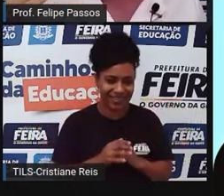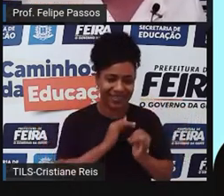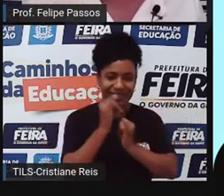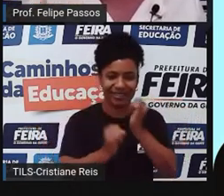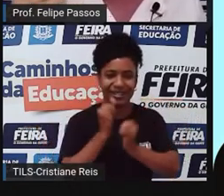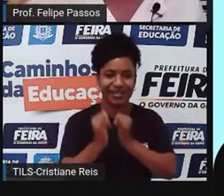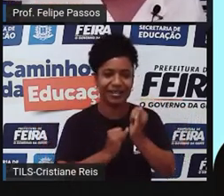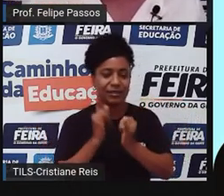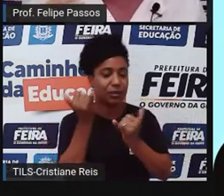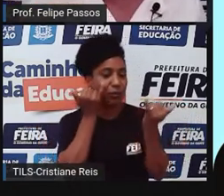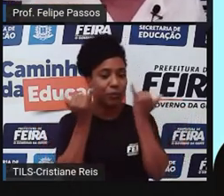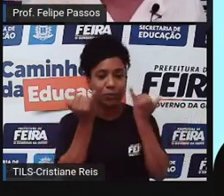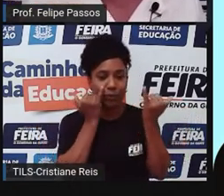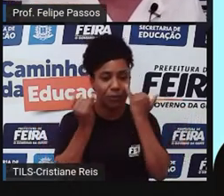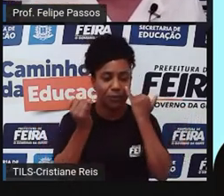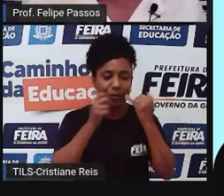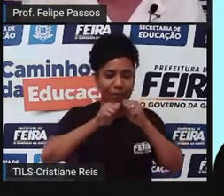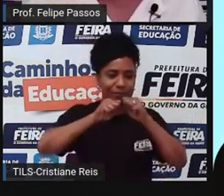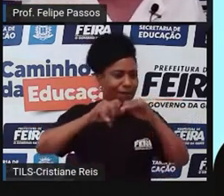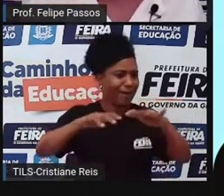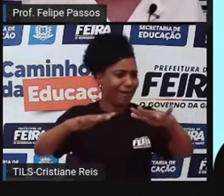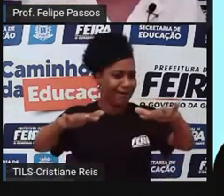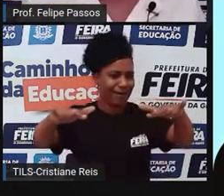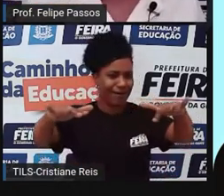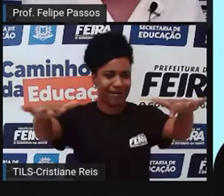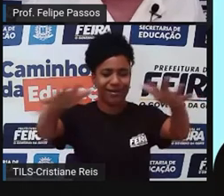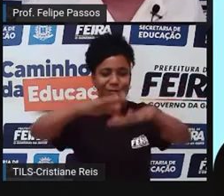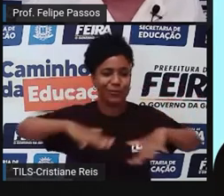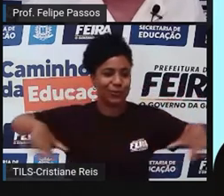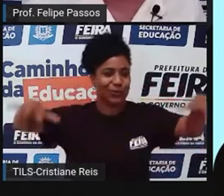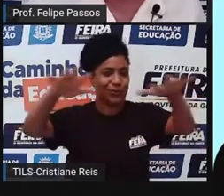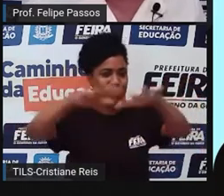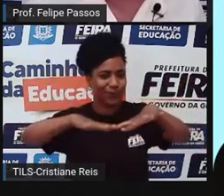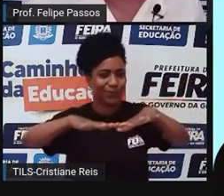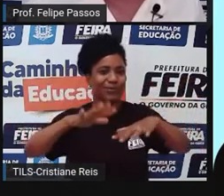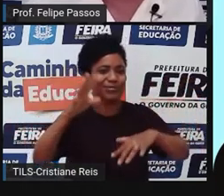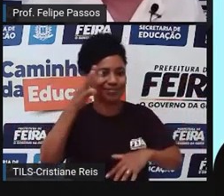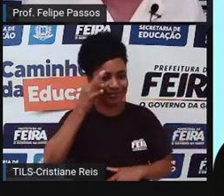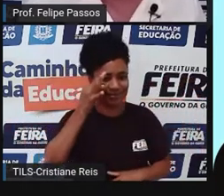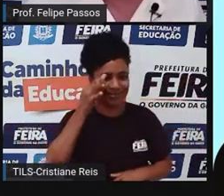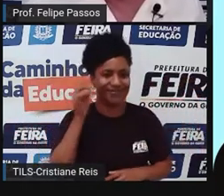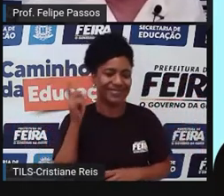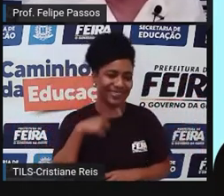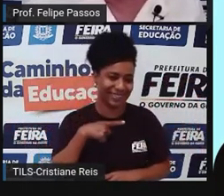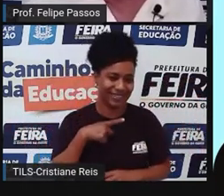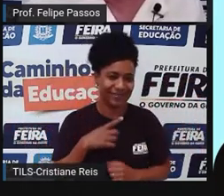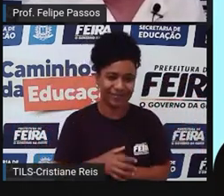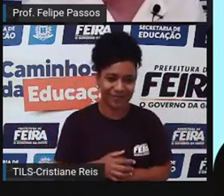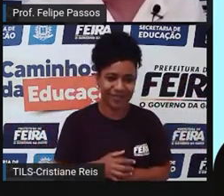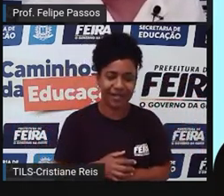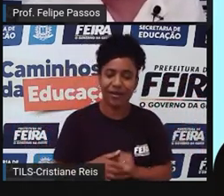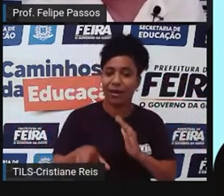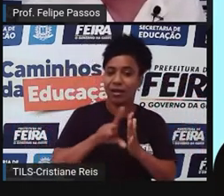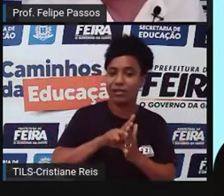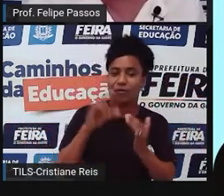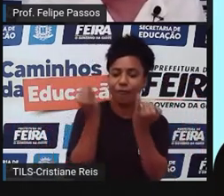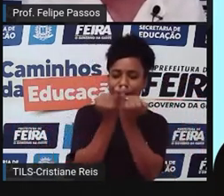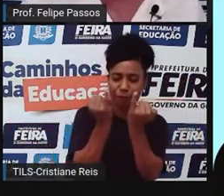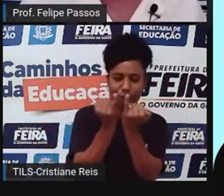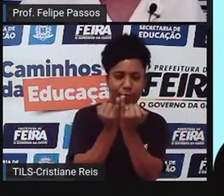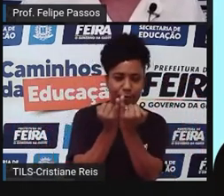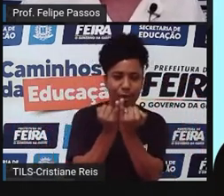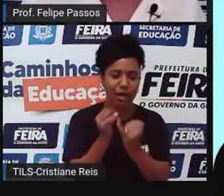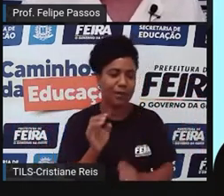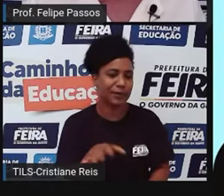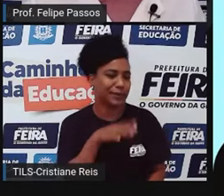para muitas pessoas ao mesmo tempo. Então, se antes uma fofoca, um boato, ele era espalhado